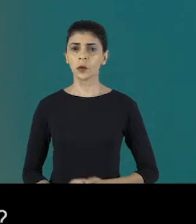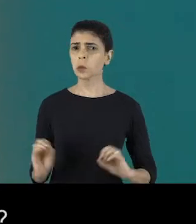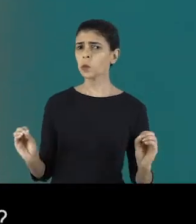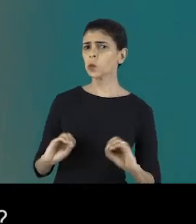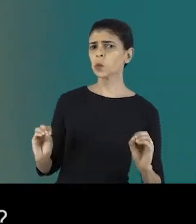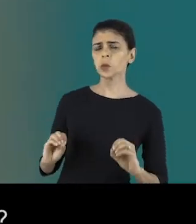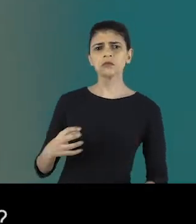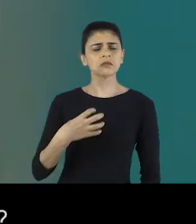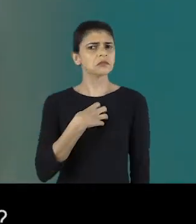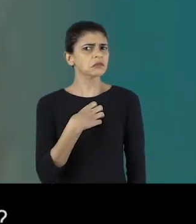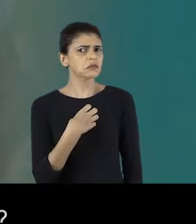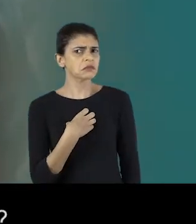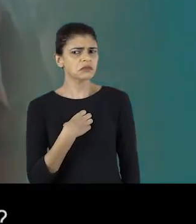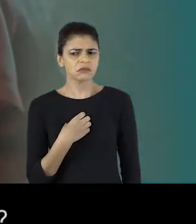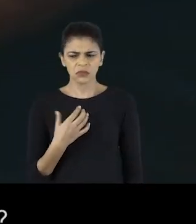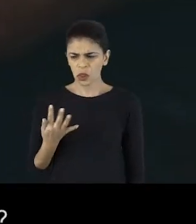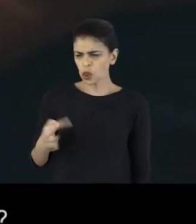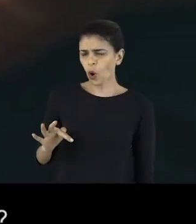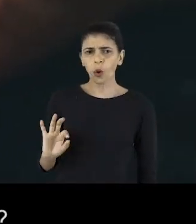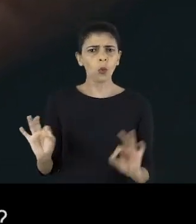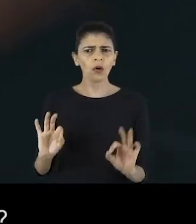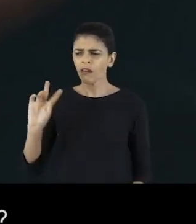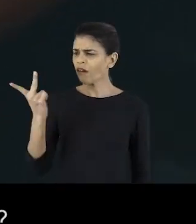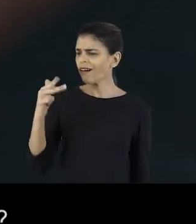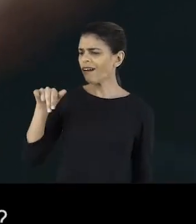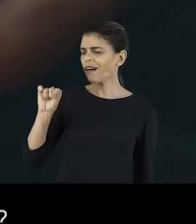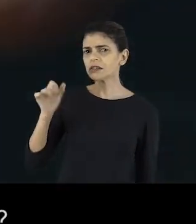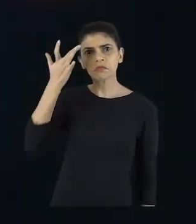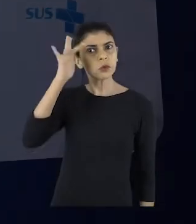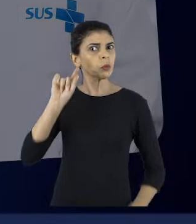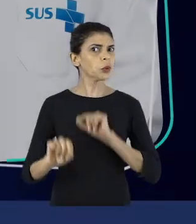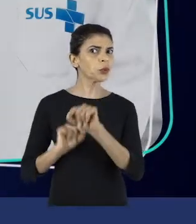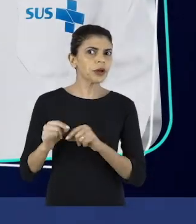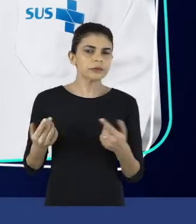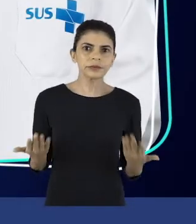Não sentia nada, não senti dor, não sabia nem o que era esse rança, né?